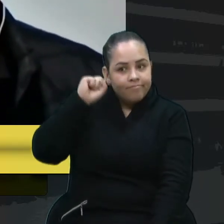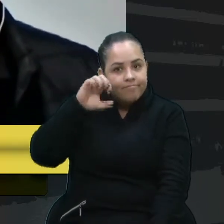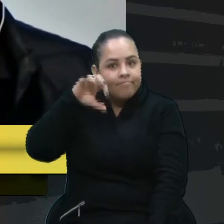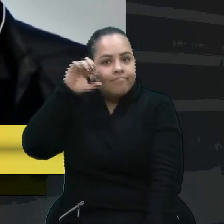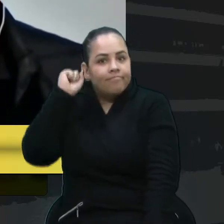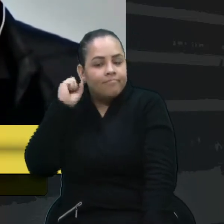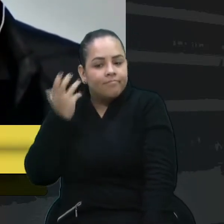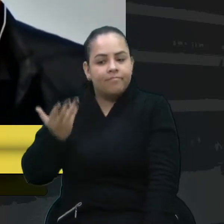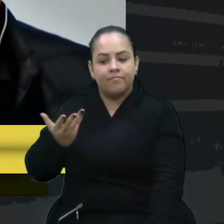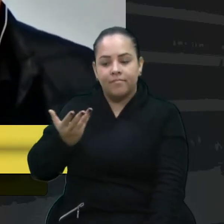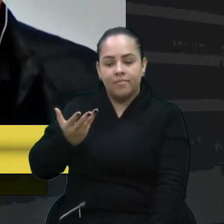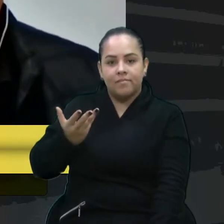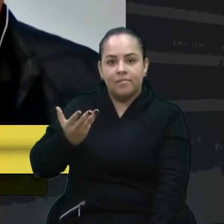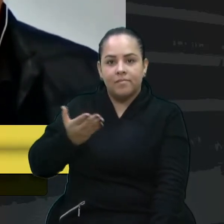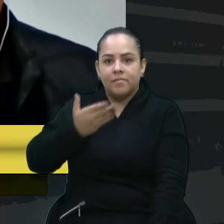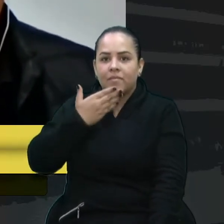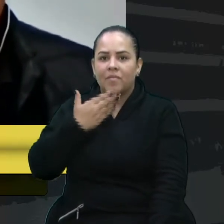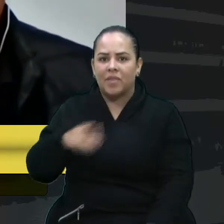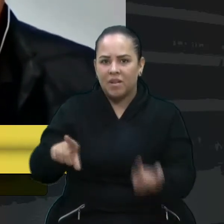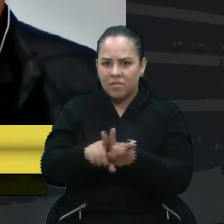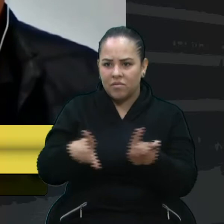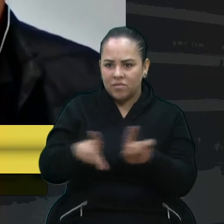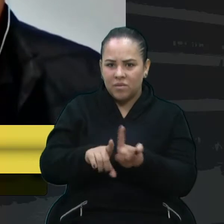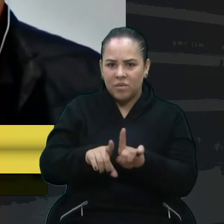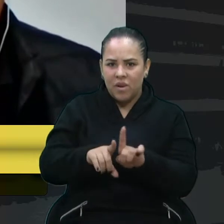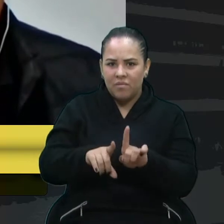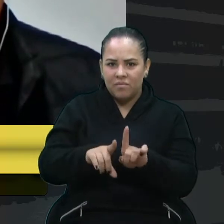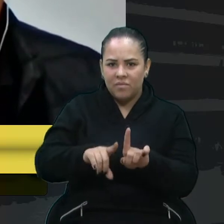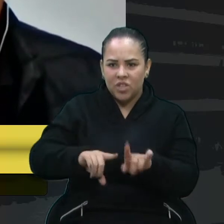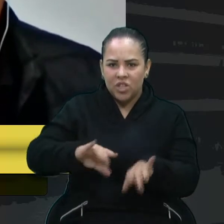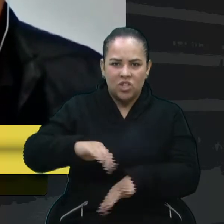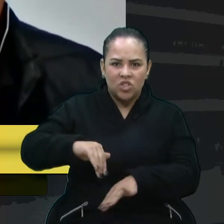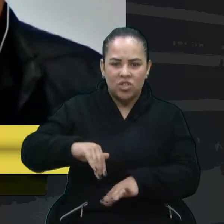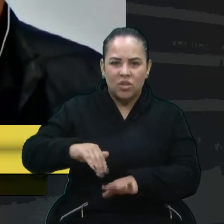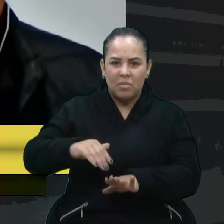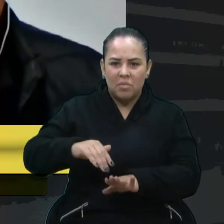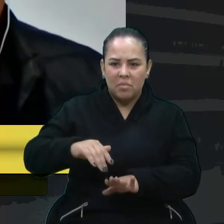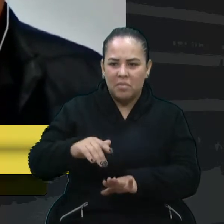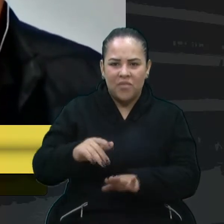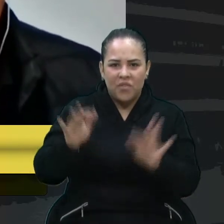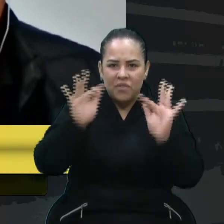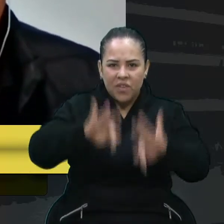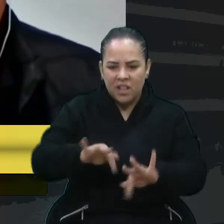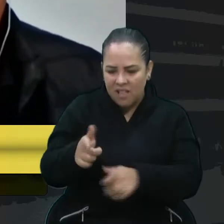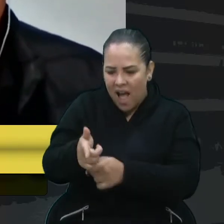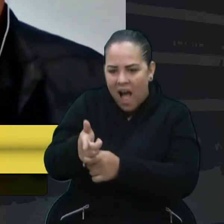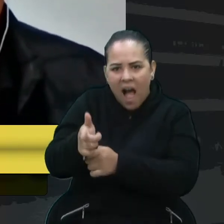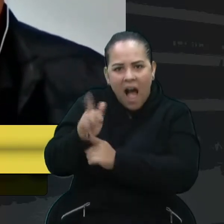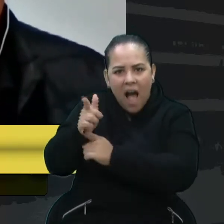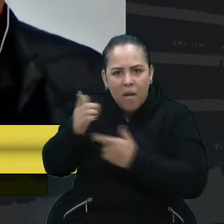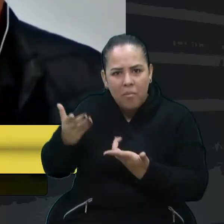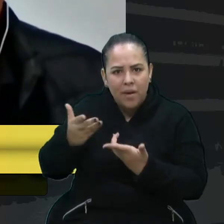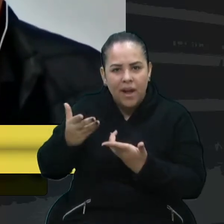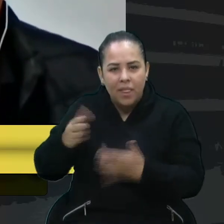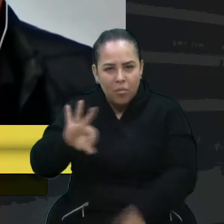pessoal pedindo, inclusive, o desarmamento da Guarda. Se isso é coisa de se impedir.